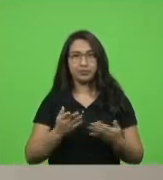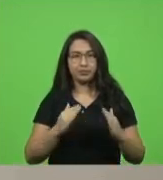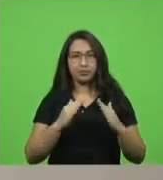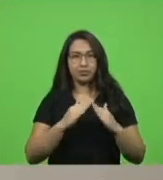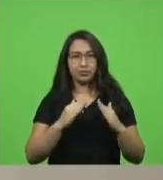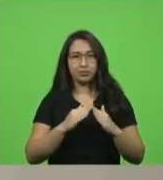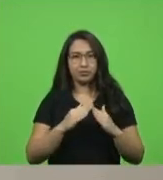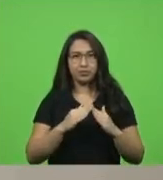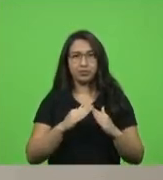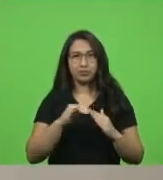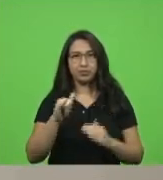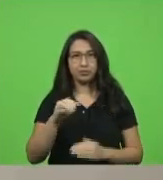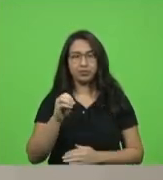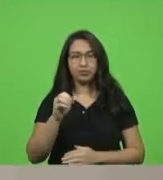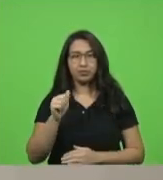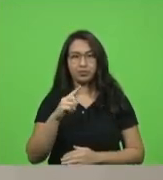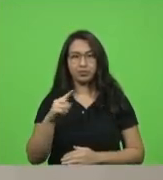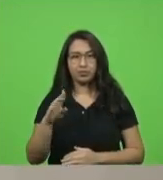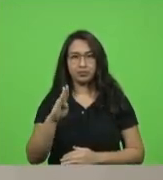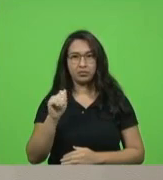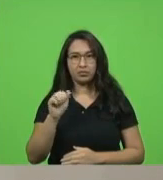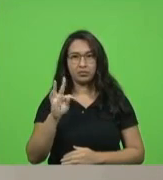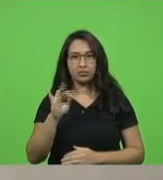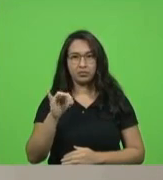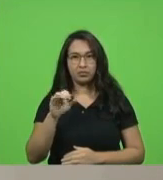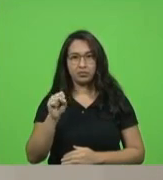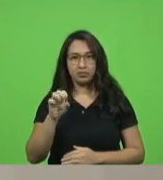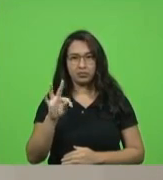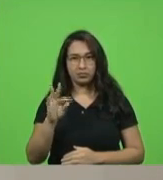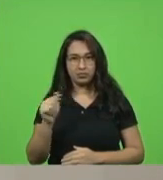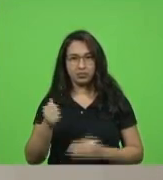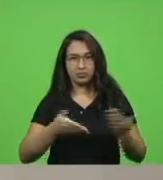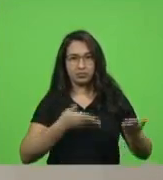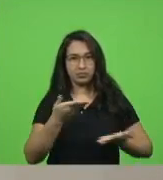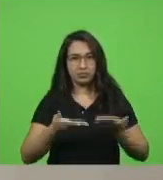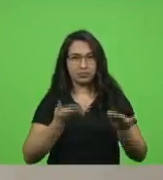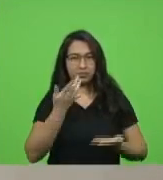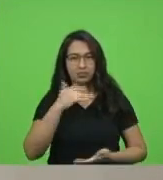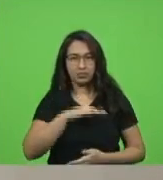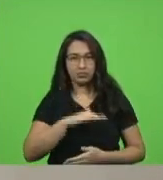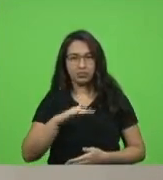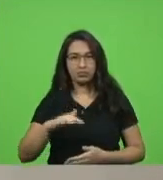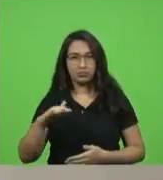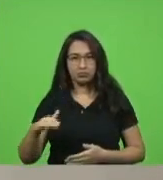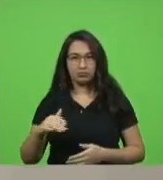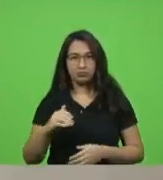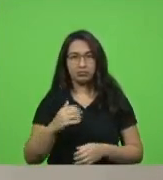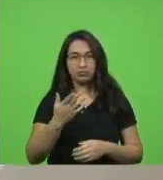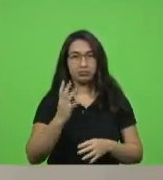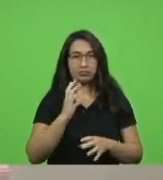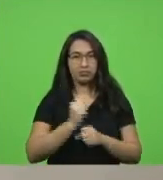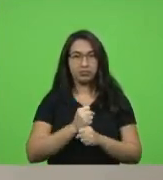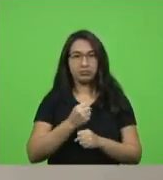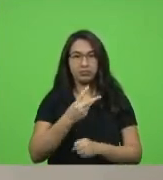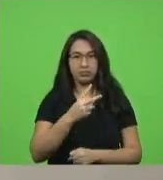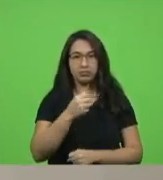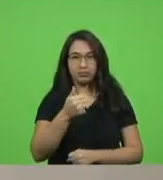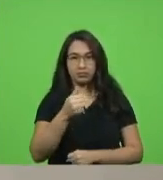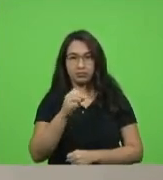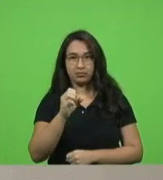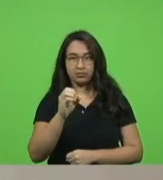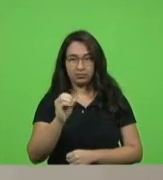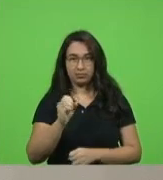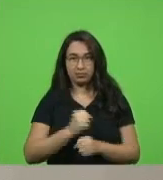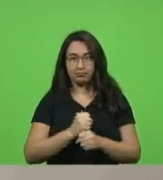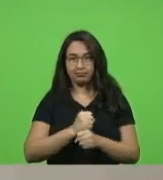Batista localizado no município de Joinville pela passagem dos 110 anos de fundação da referida entidade em discussão não havendo quem queira